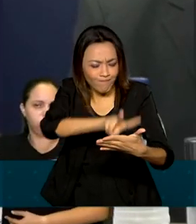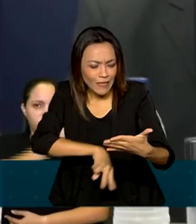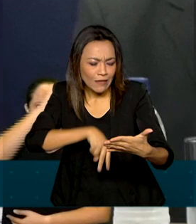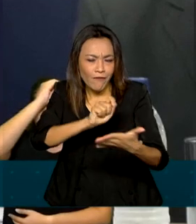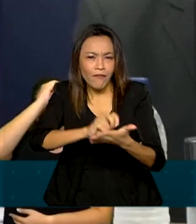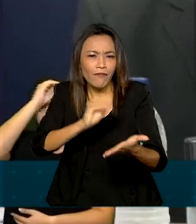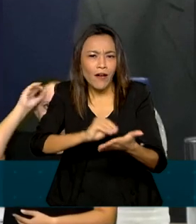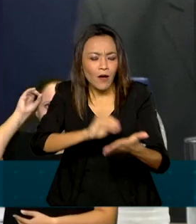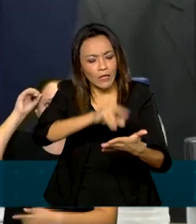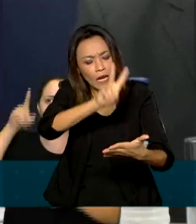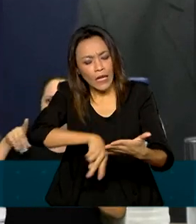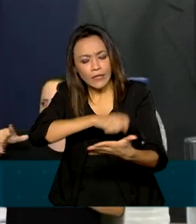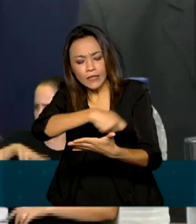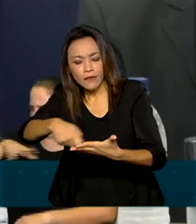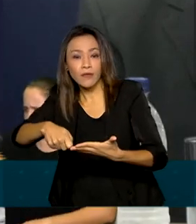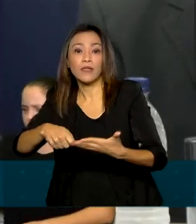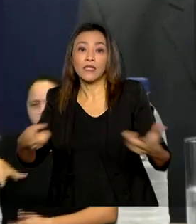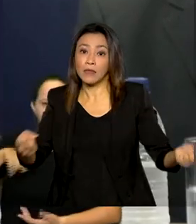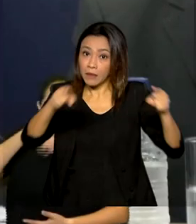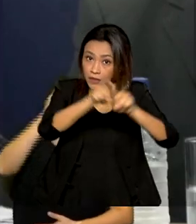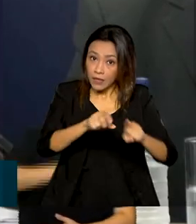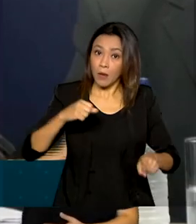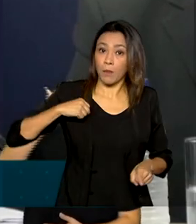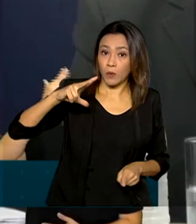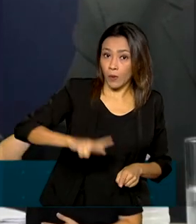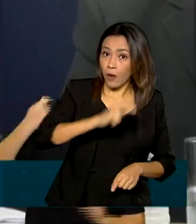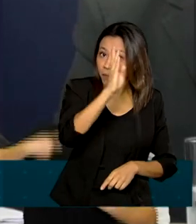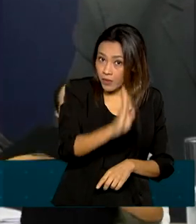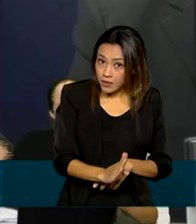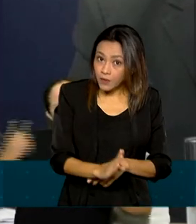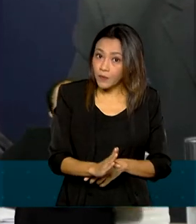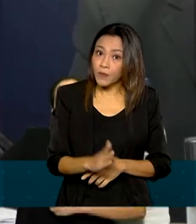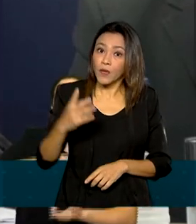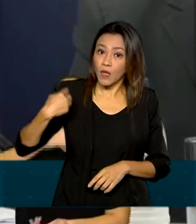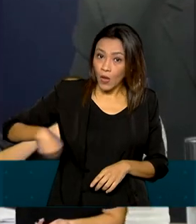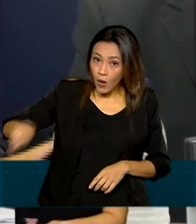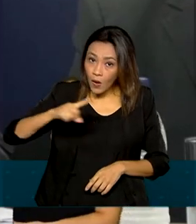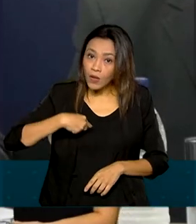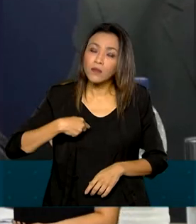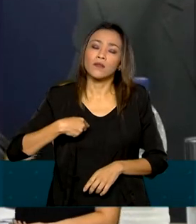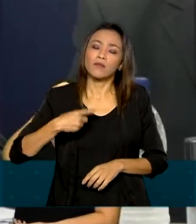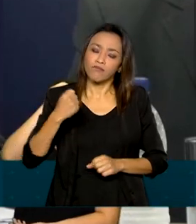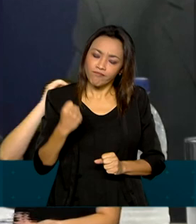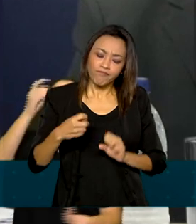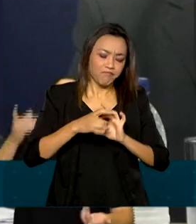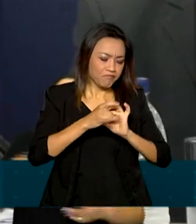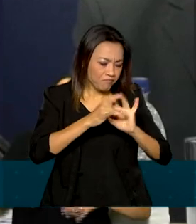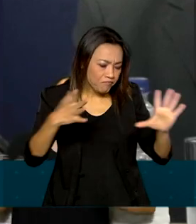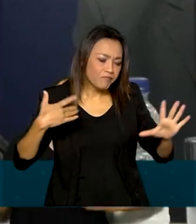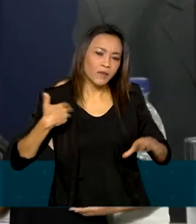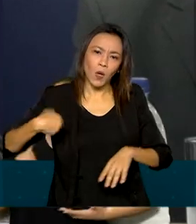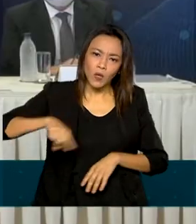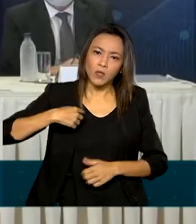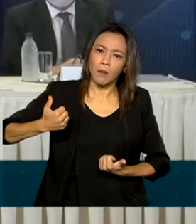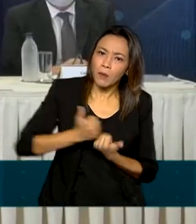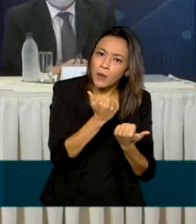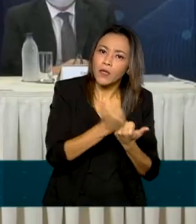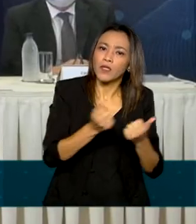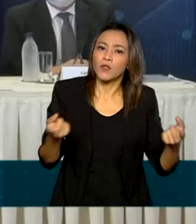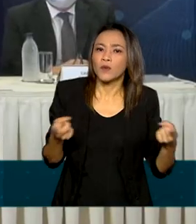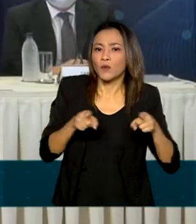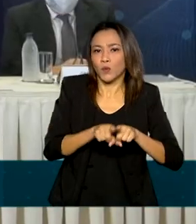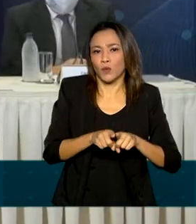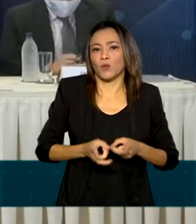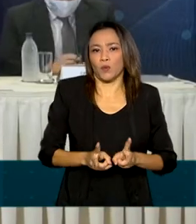Portugal e o Brasil sabem no bem. Pelo nosso lado, manifesto toda a disponibilidade para continuarmos juntos. O